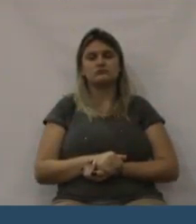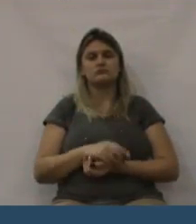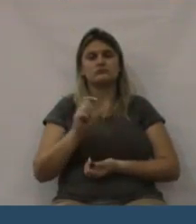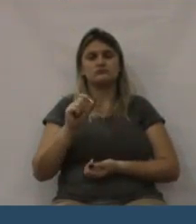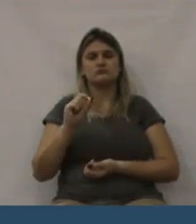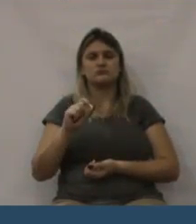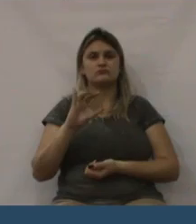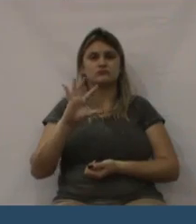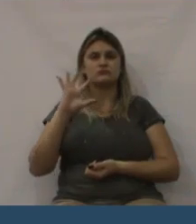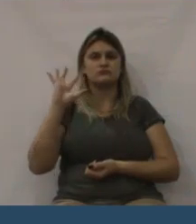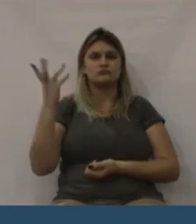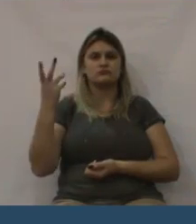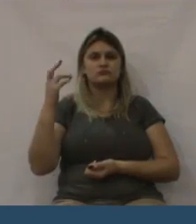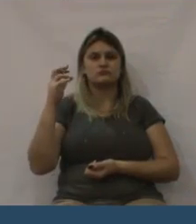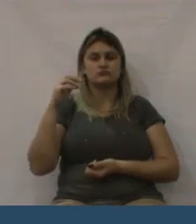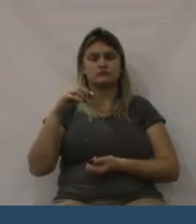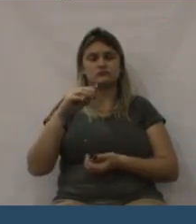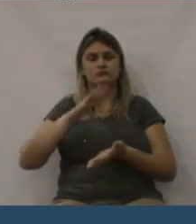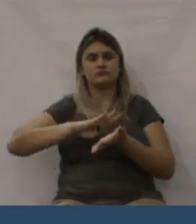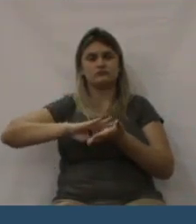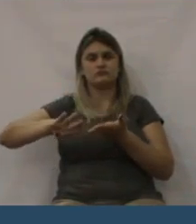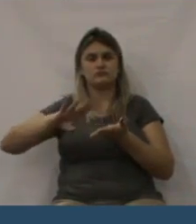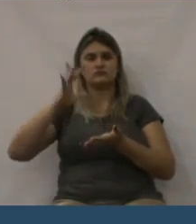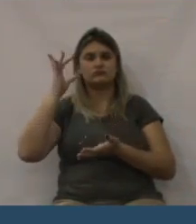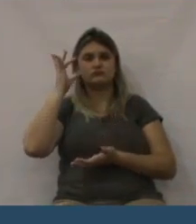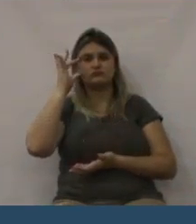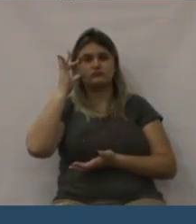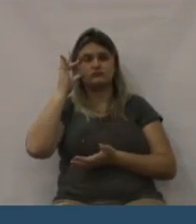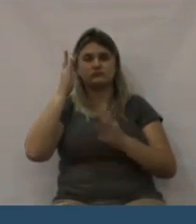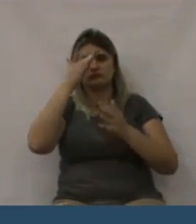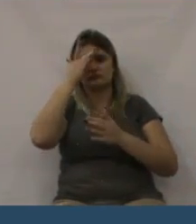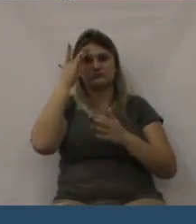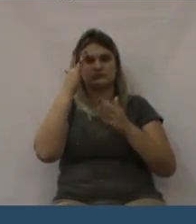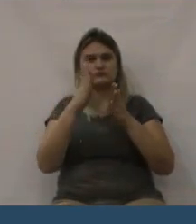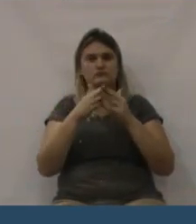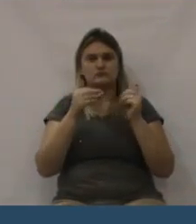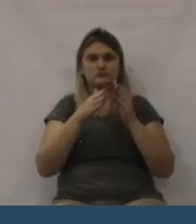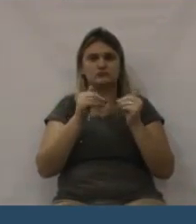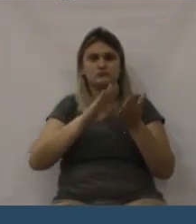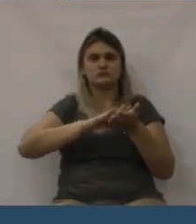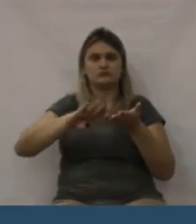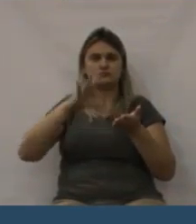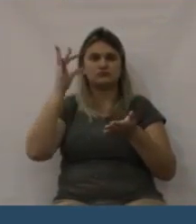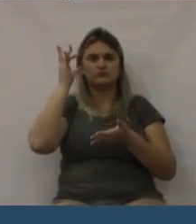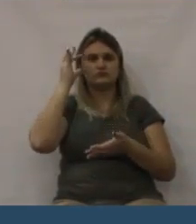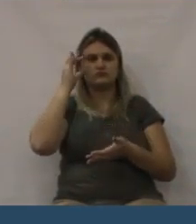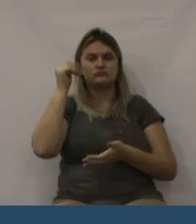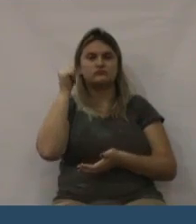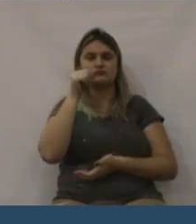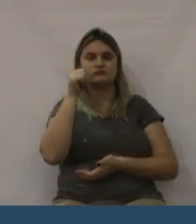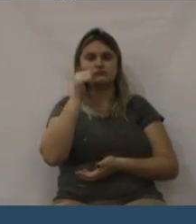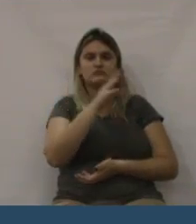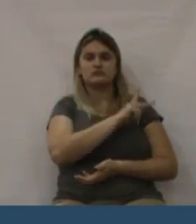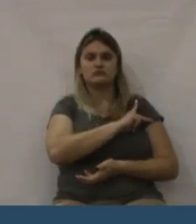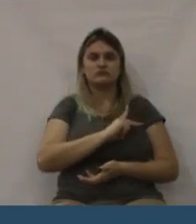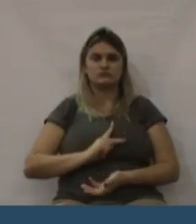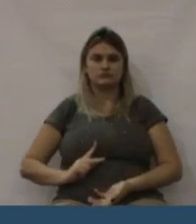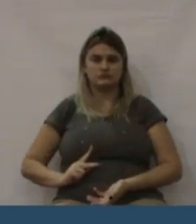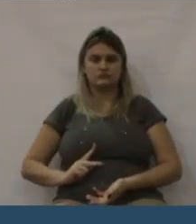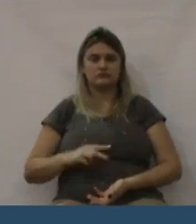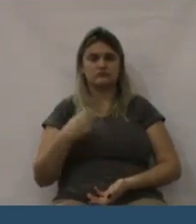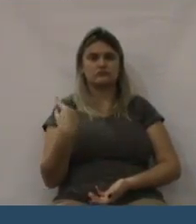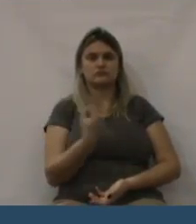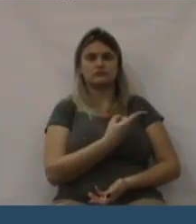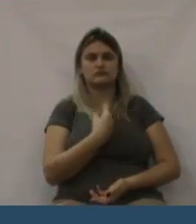vascaíno, Godoy do Projeto Paralímpico. E, enfim, cumprimento a todos com uma boa noite.